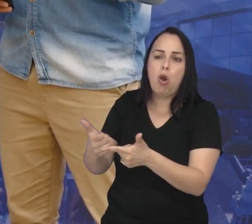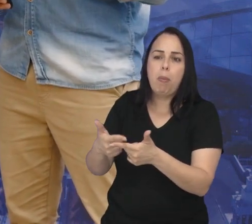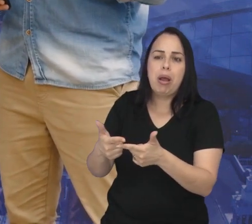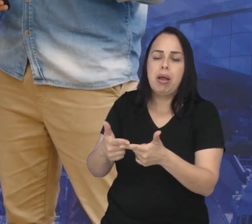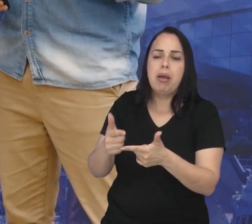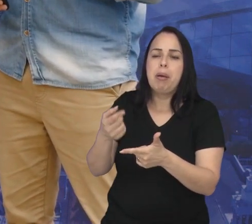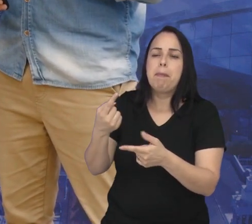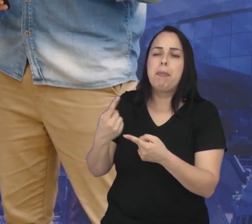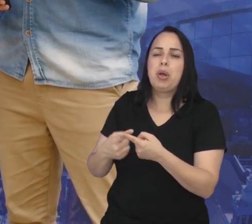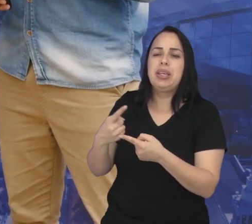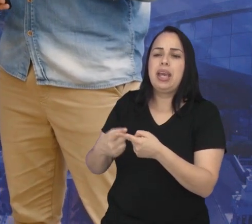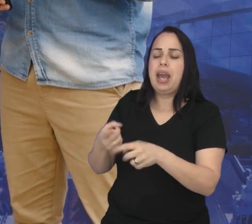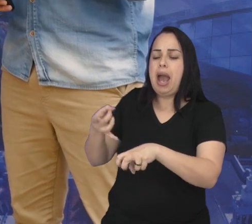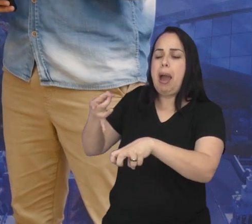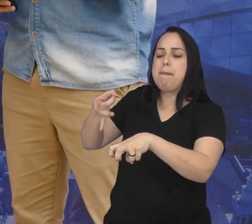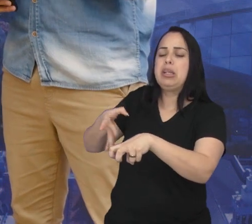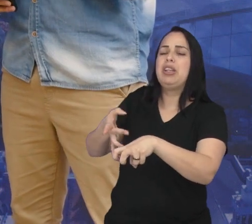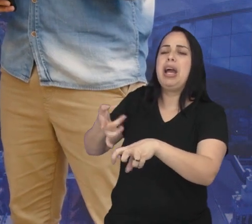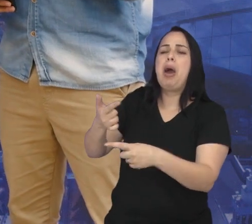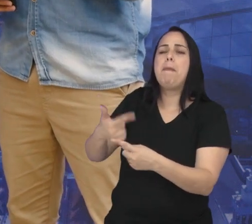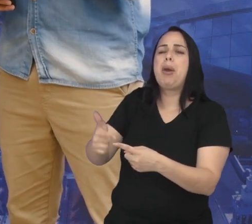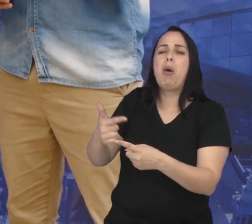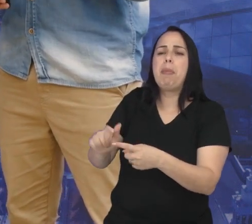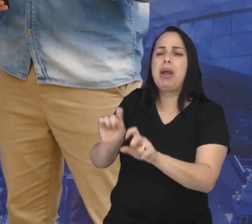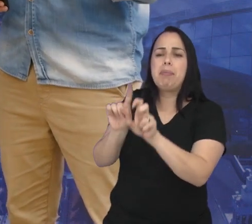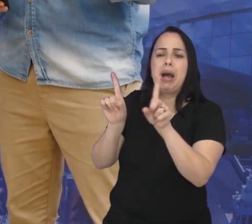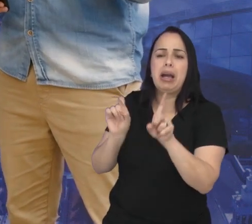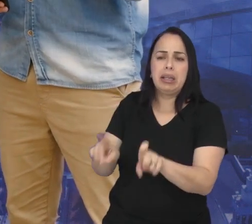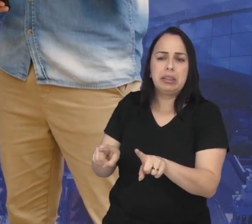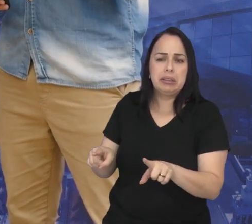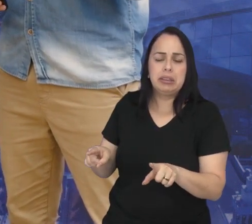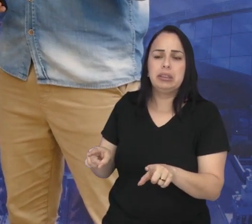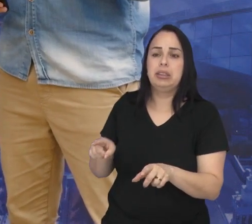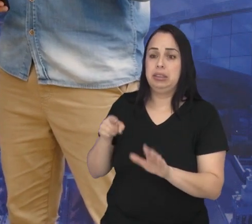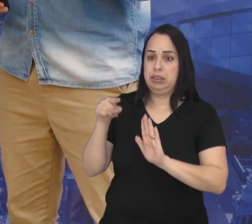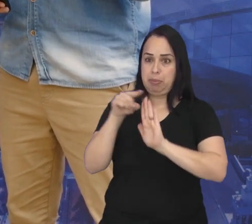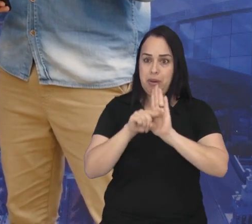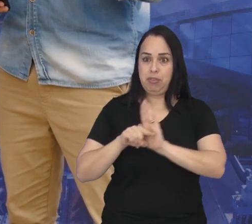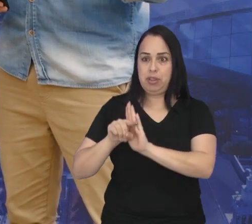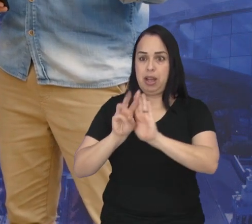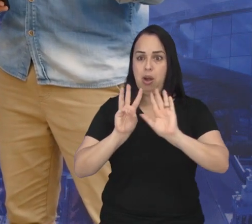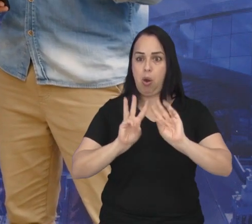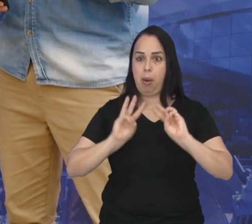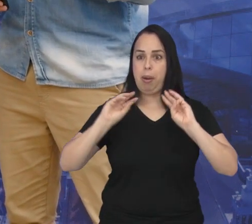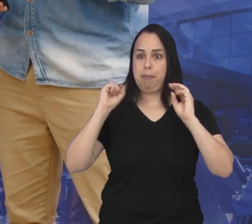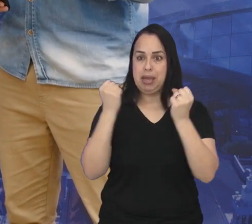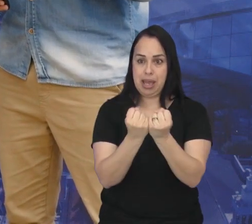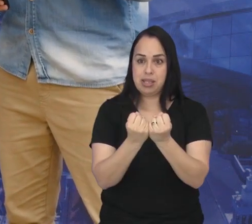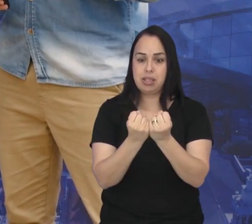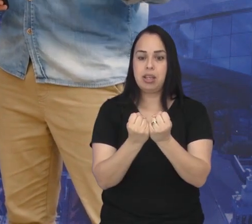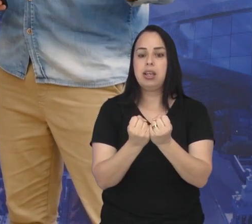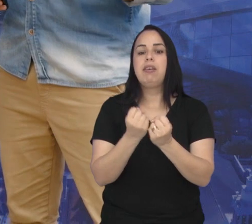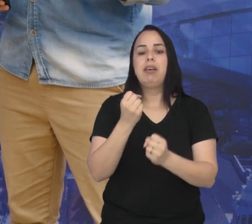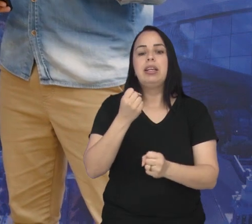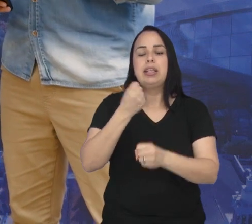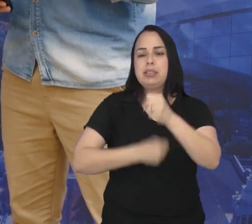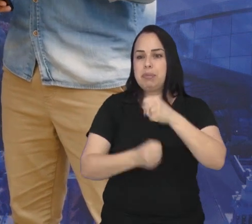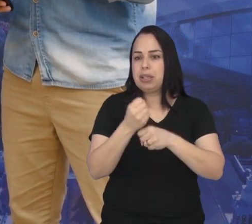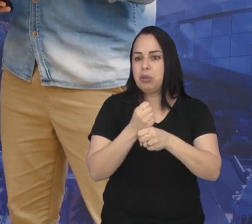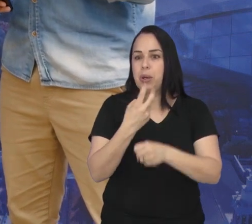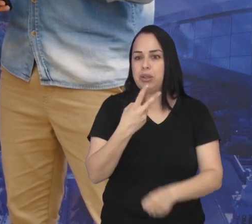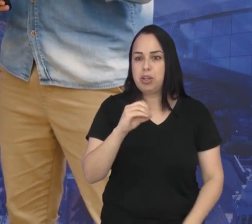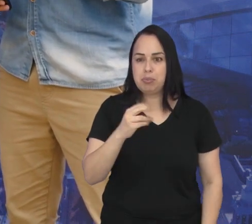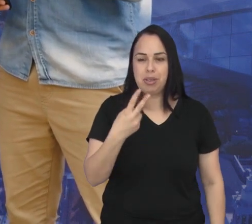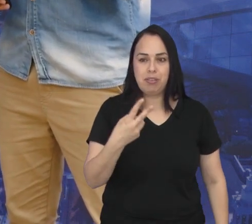do abandono animal. É um problema social. Tem um dado da OMS que fala que, em 2020, gente teve